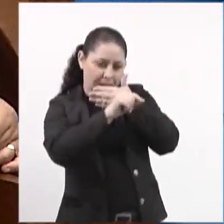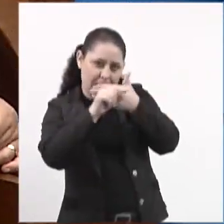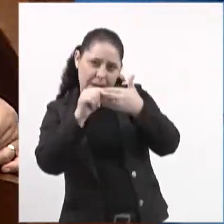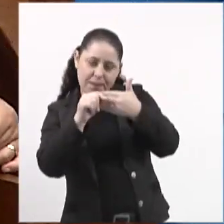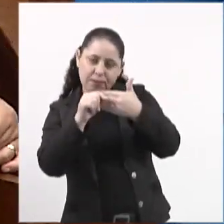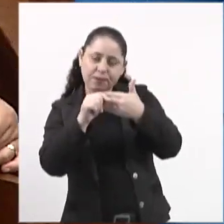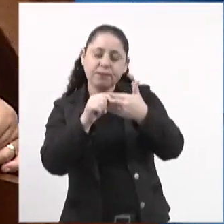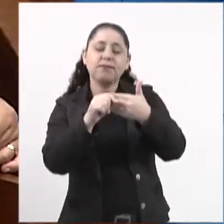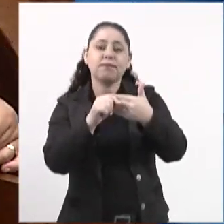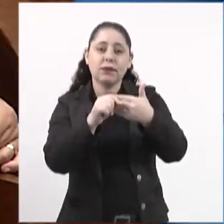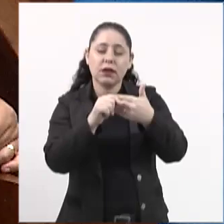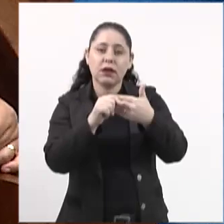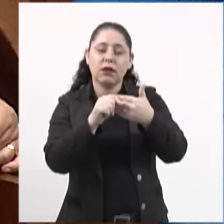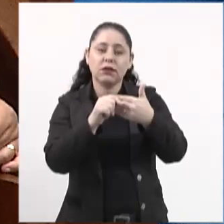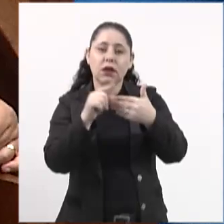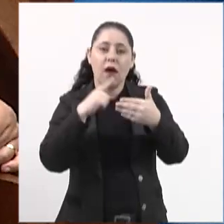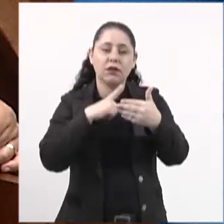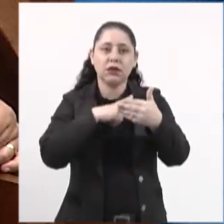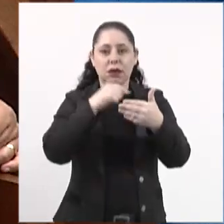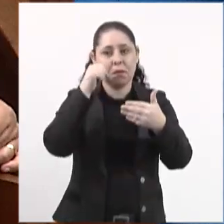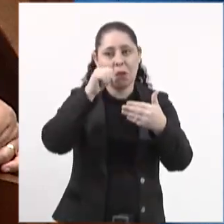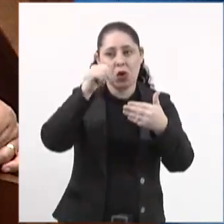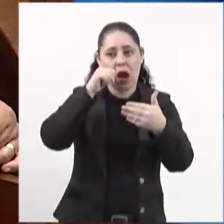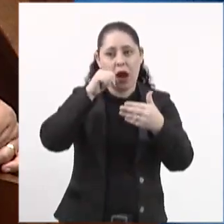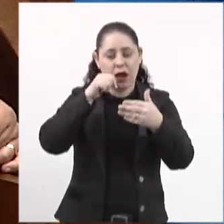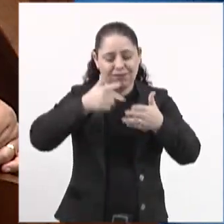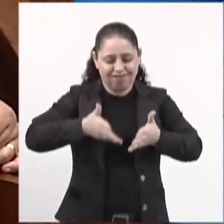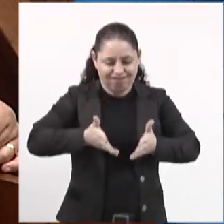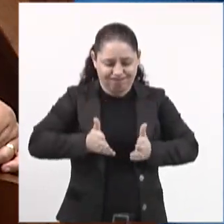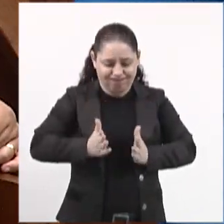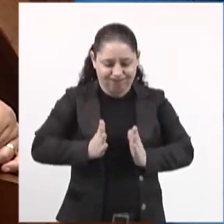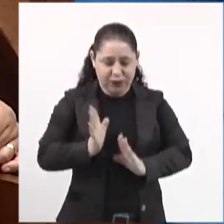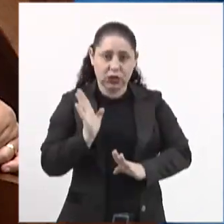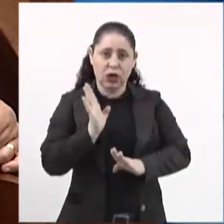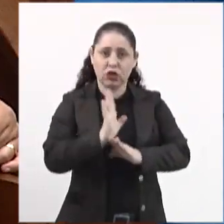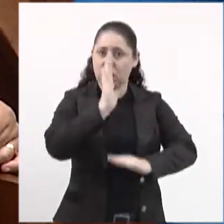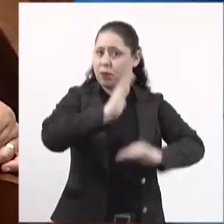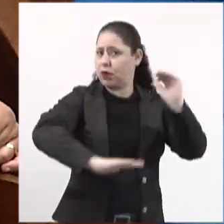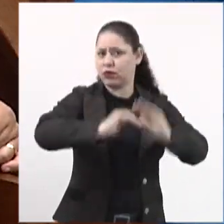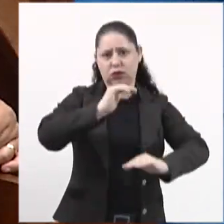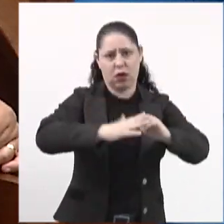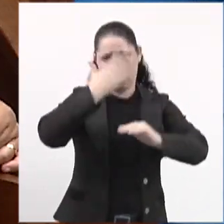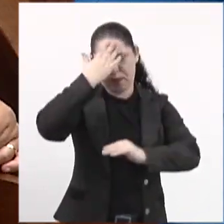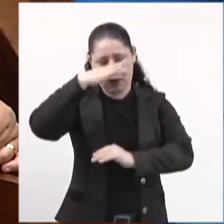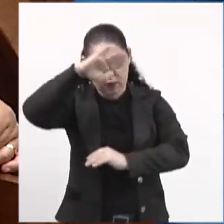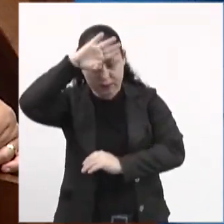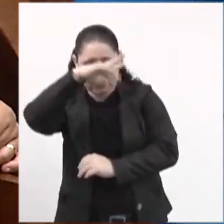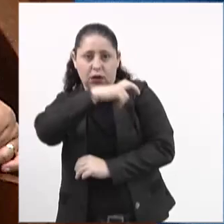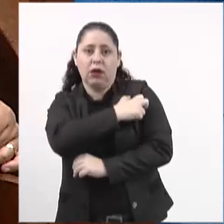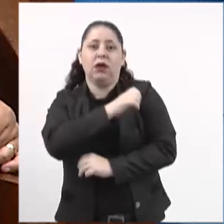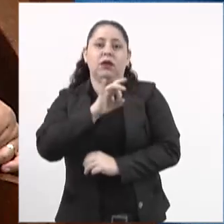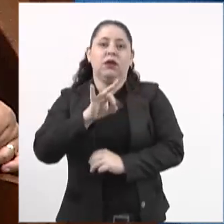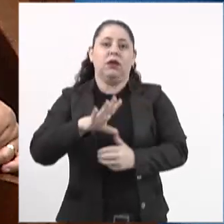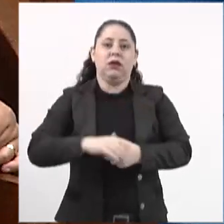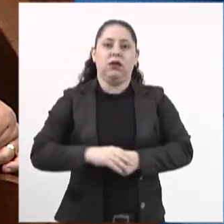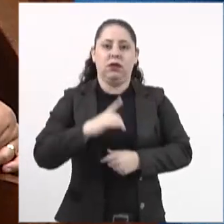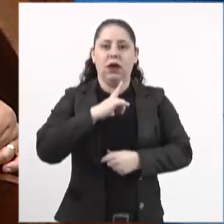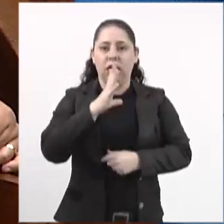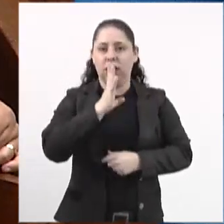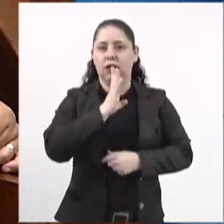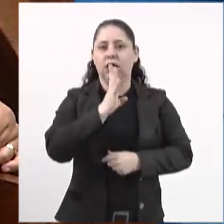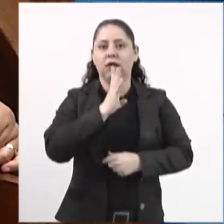na mão de uma parteira que não é, às vezes, profissional de enfermagem, só tem o